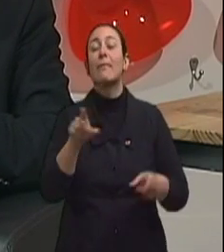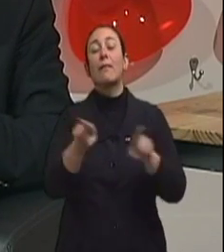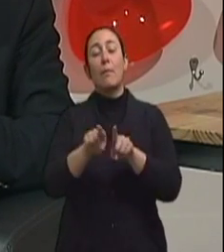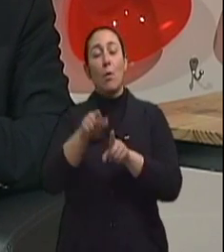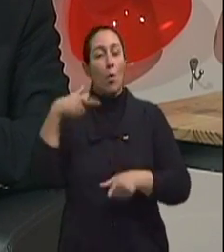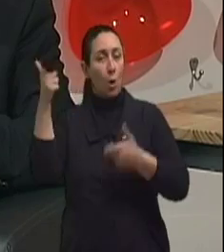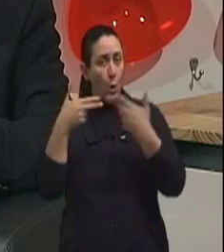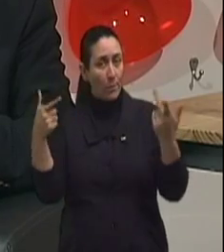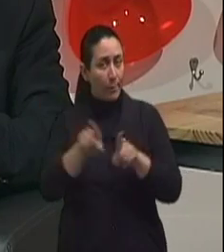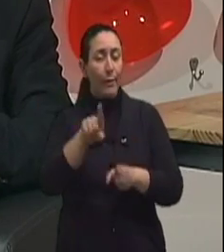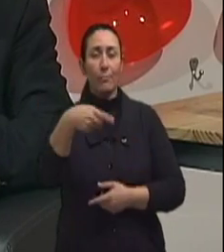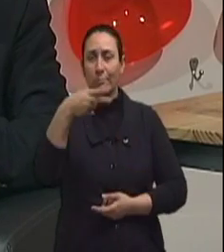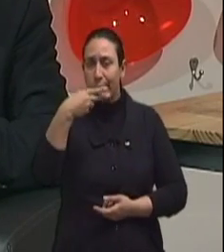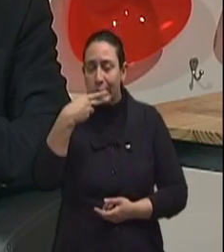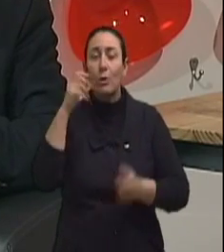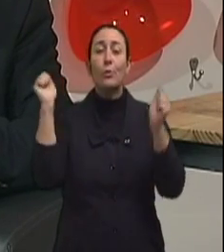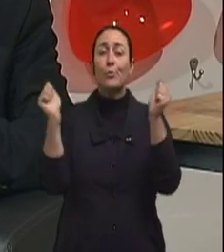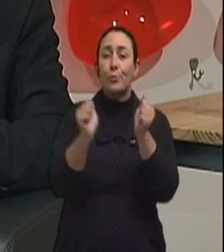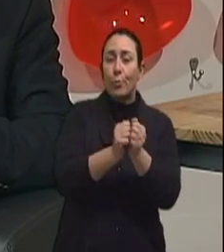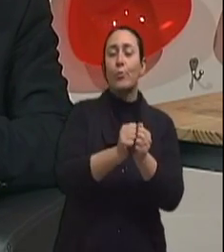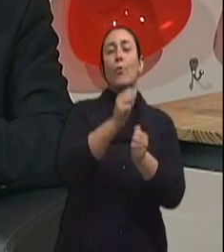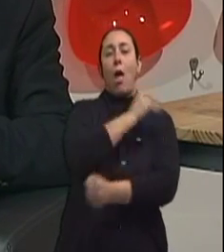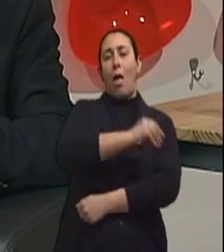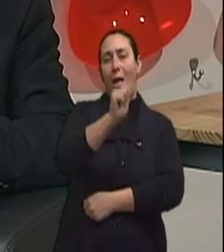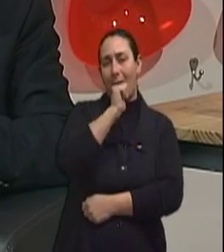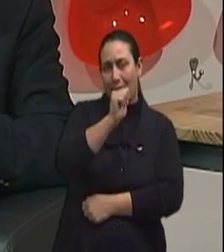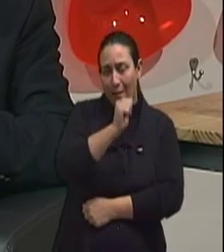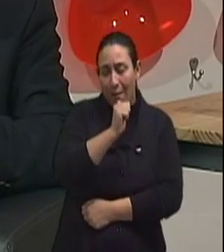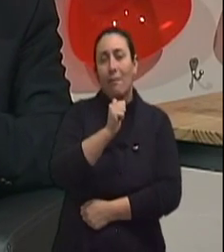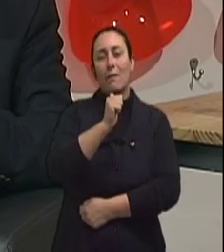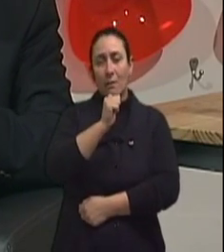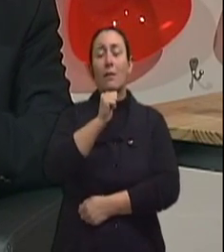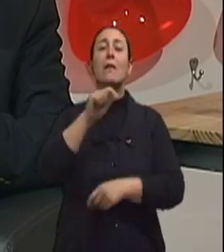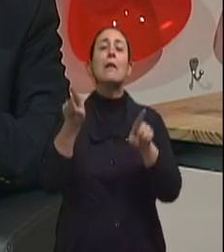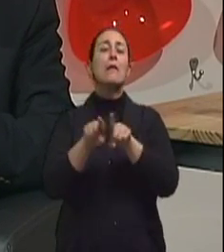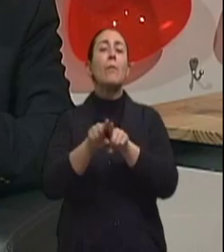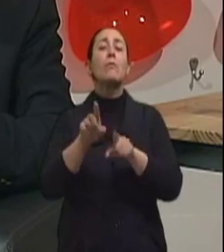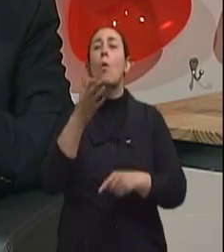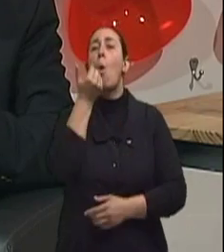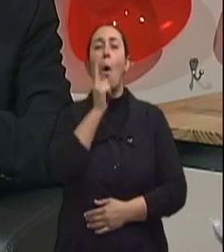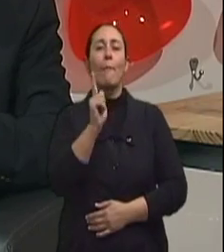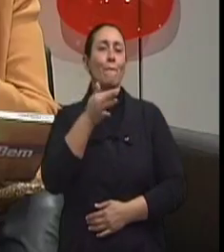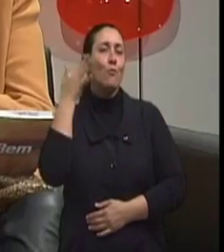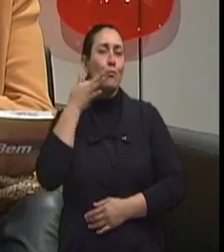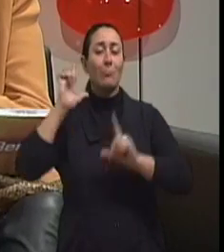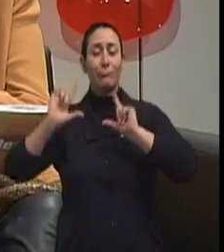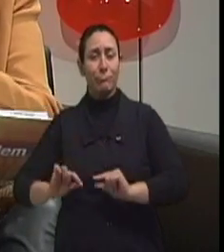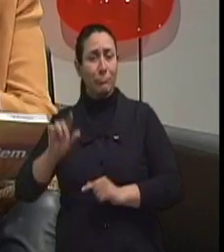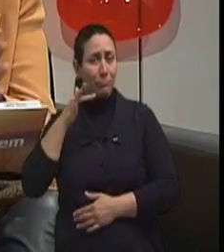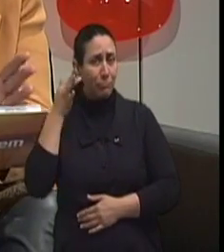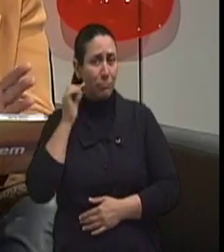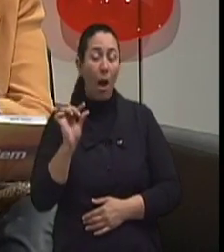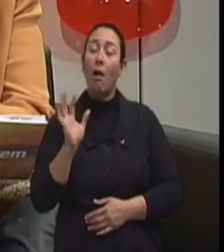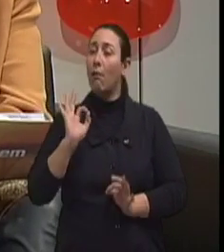tabagismo associado ao álcool também aumenta mais e a baixa ingesta de frutas e vitaminas. Por isso a questão